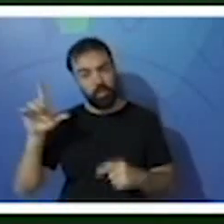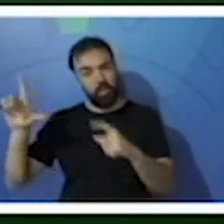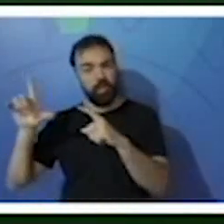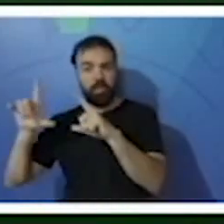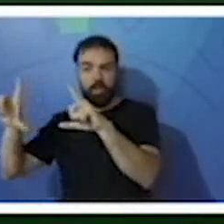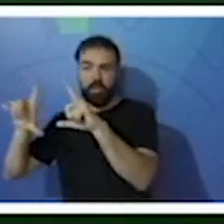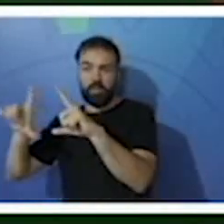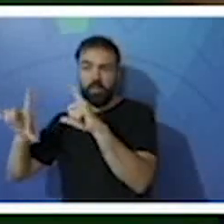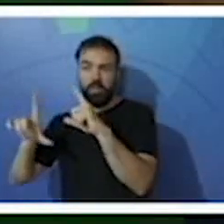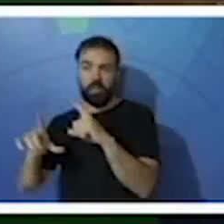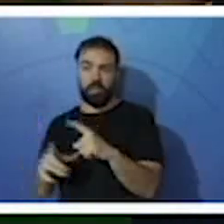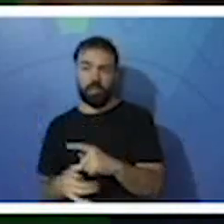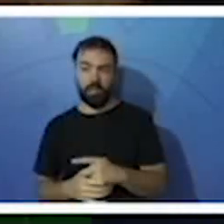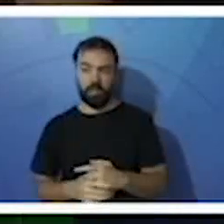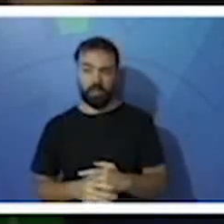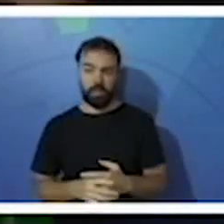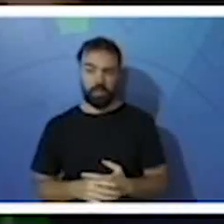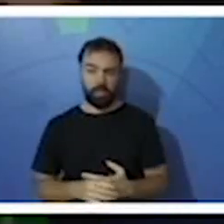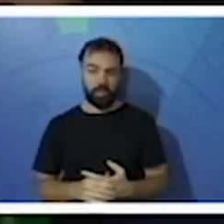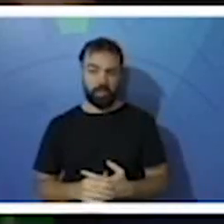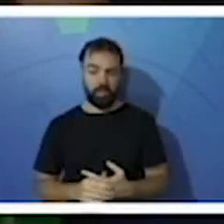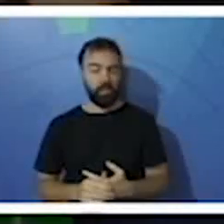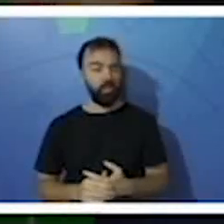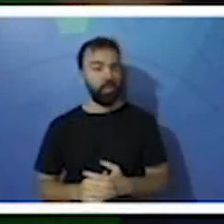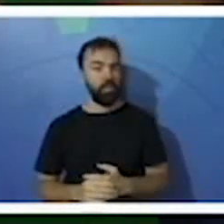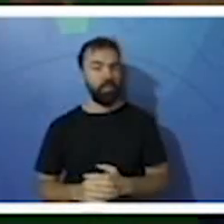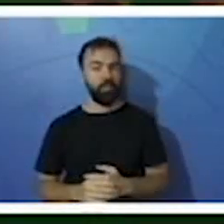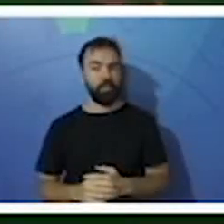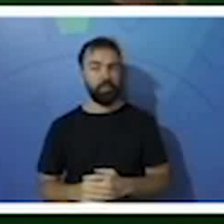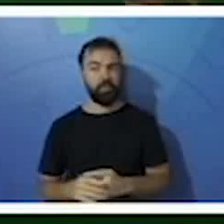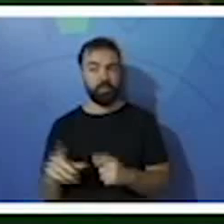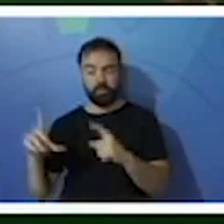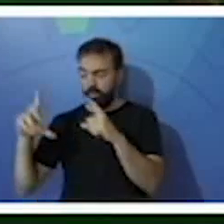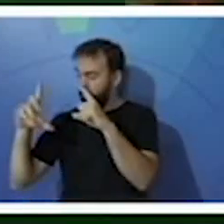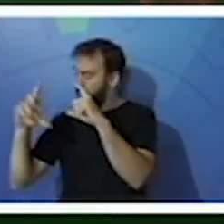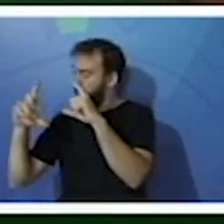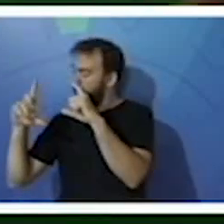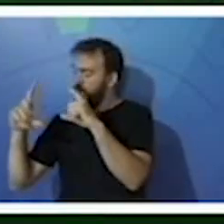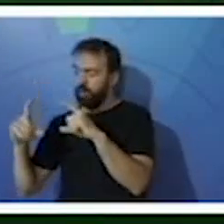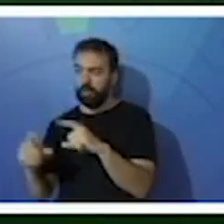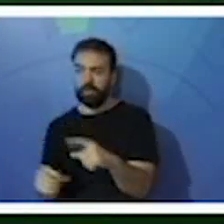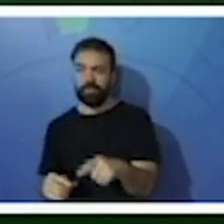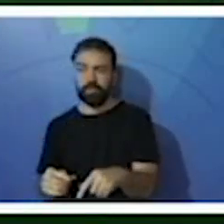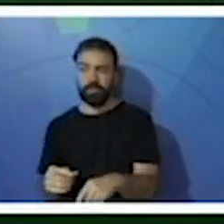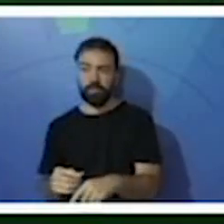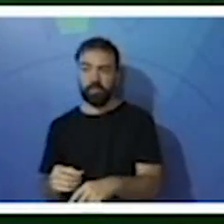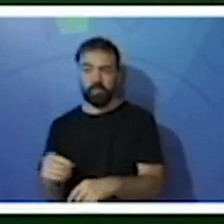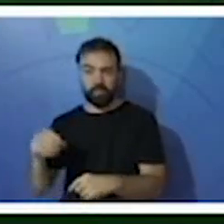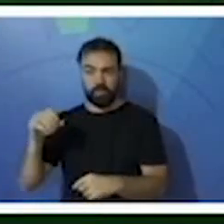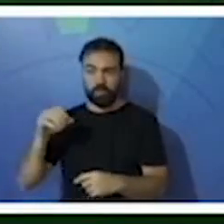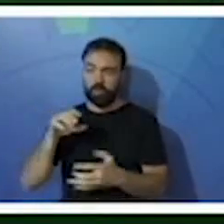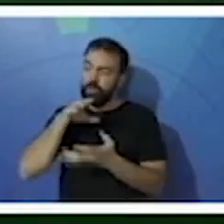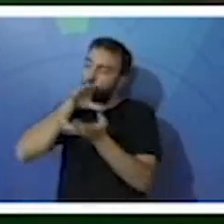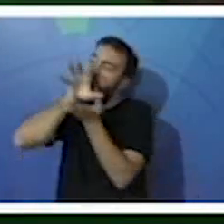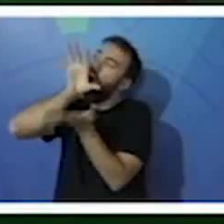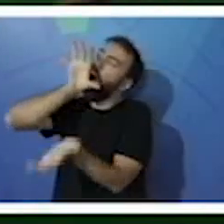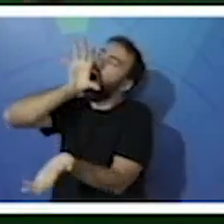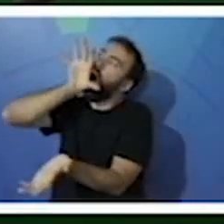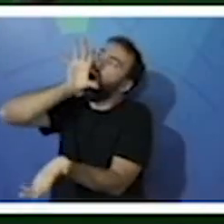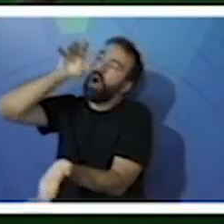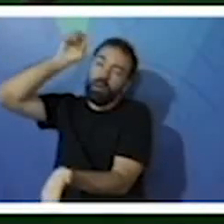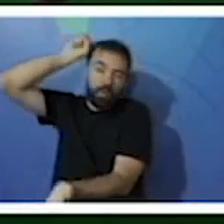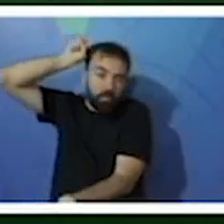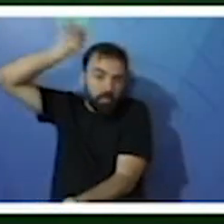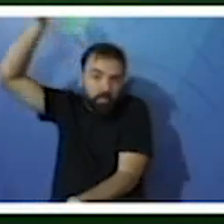apostila, tem uma ilustração na página 218 que mostra a boca da baleia